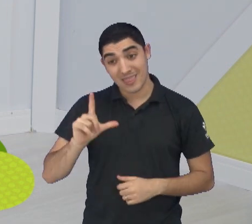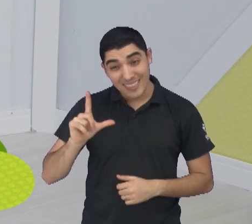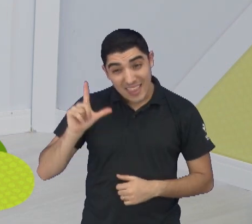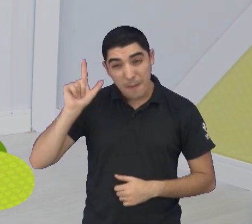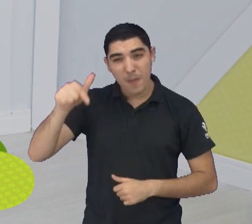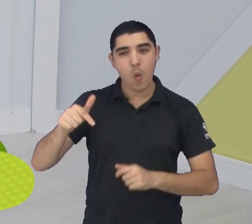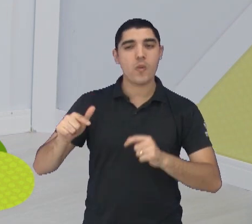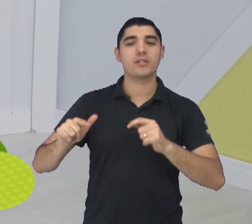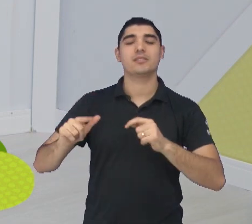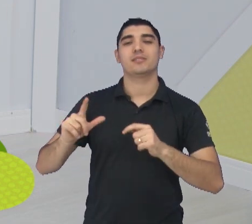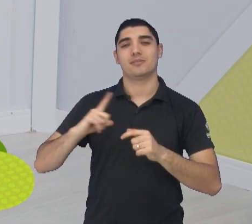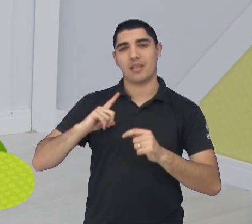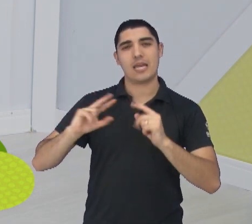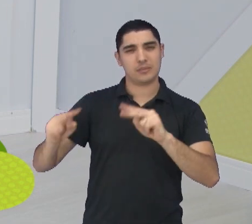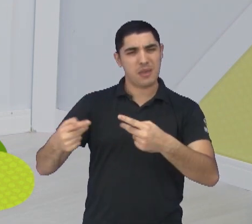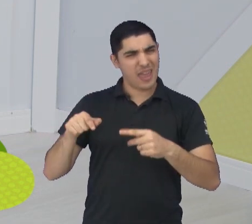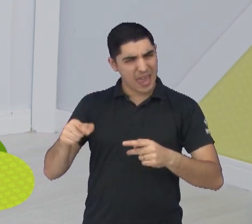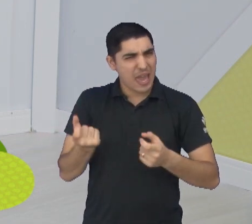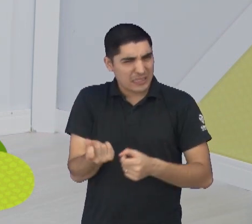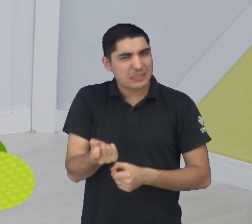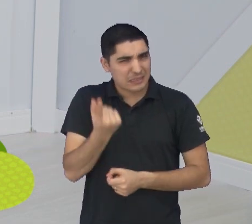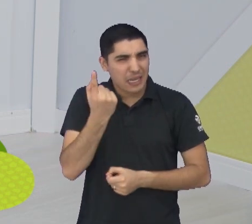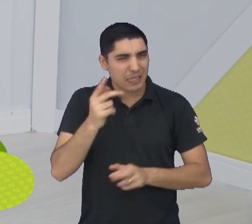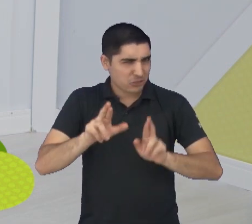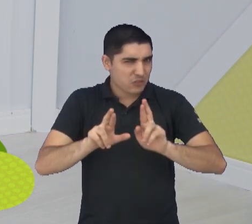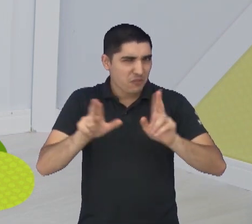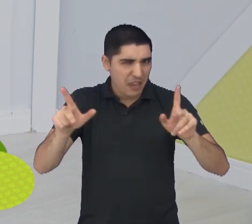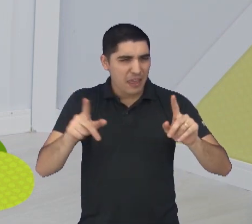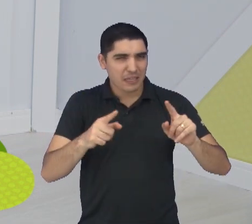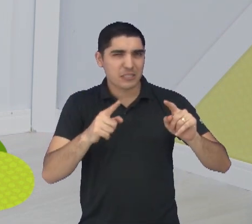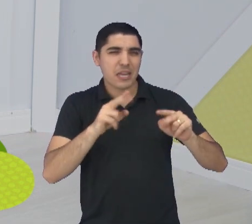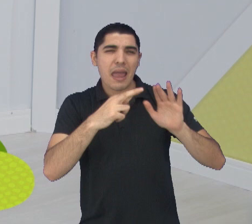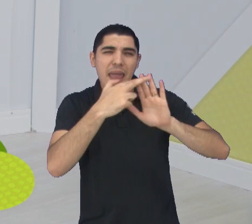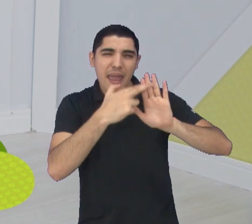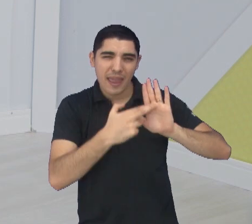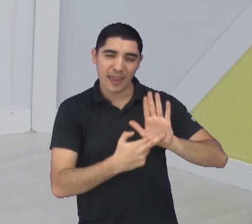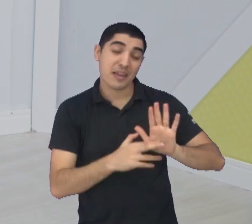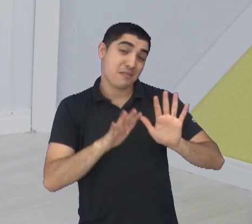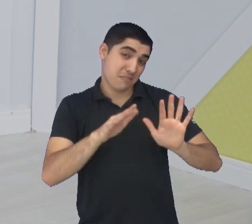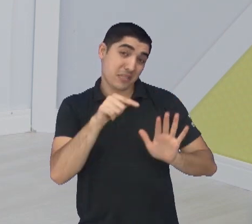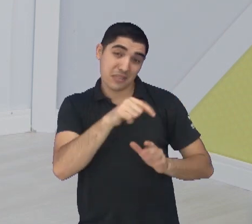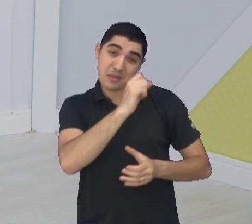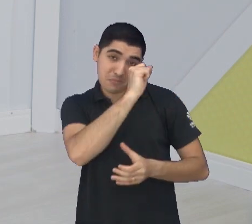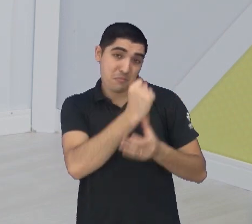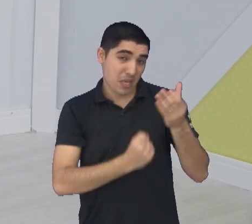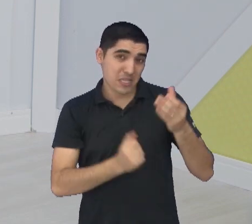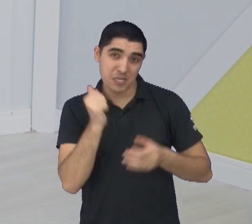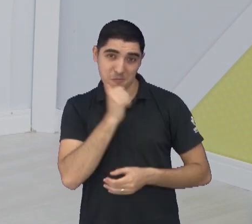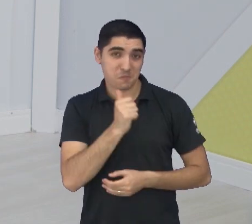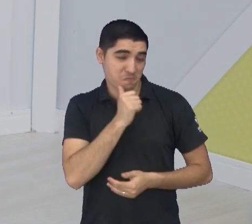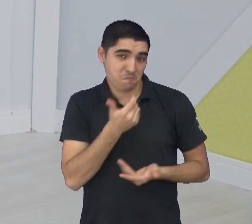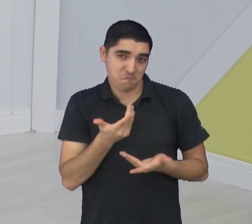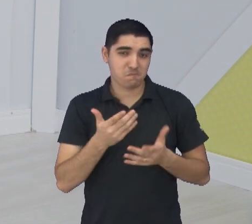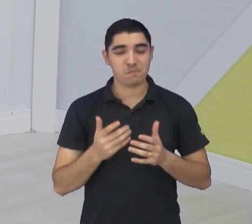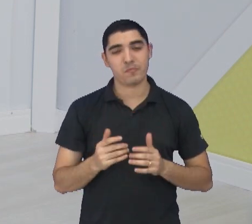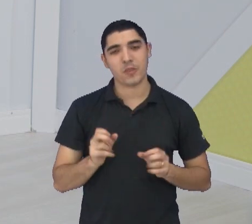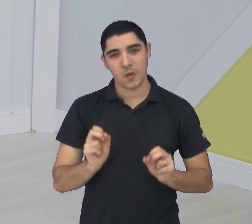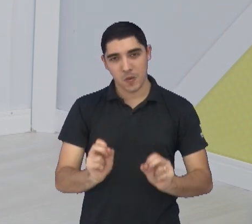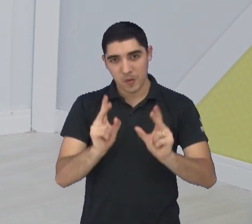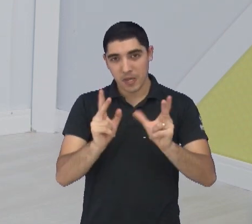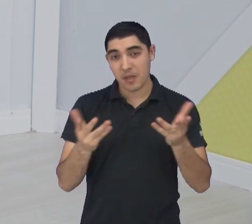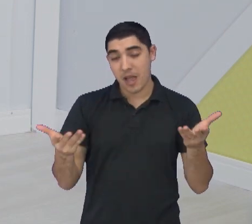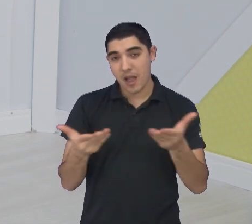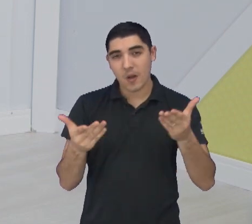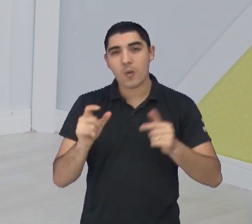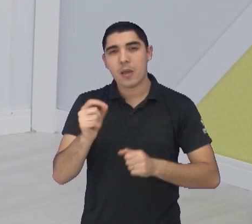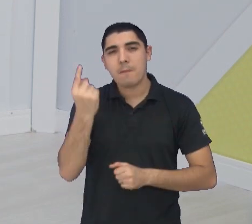campeonato meio louco, um campeonato meio diferente, mas é o que tem o Campeonato de Basquete Feminino, tá certo? Vamos fazer o seguinte, vamos